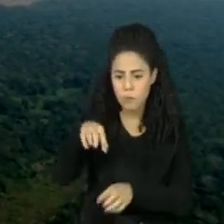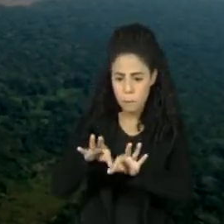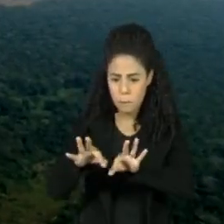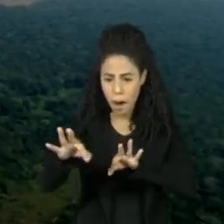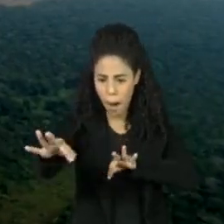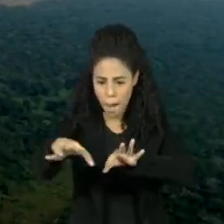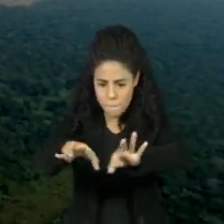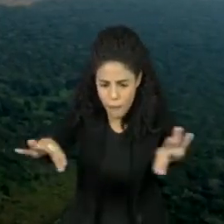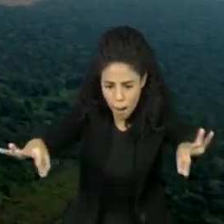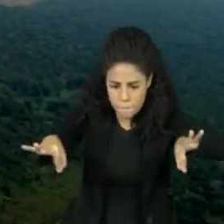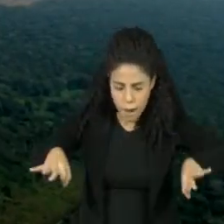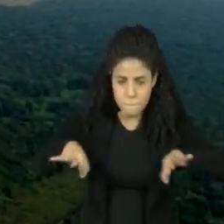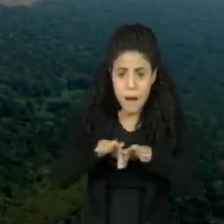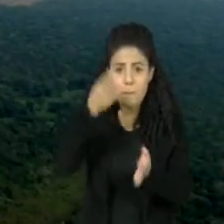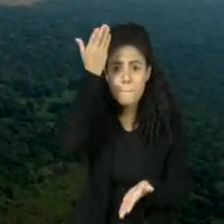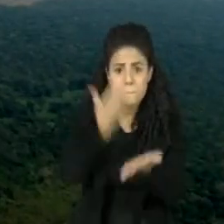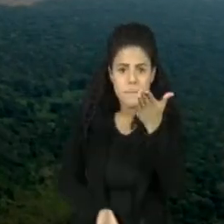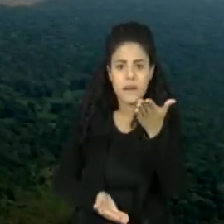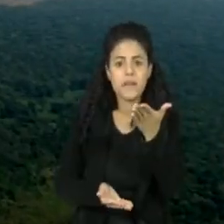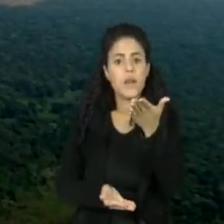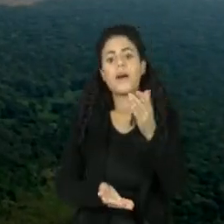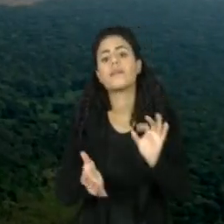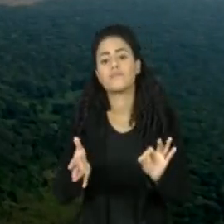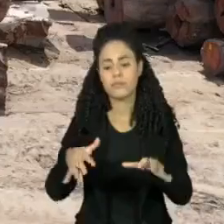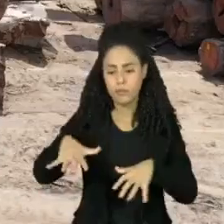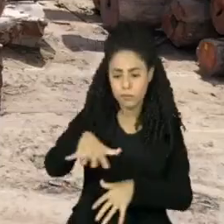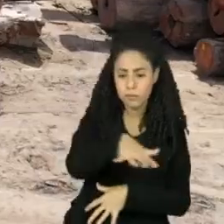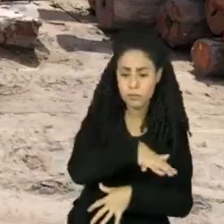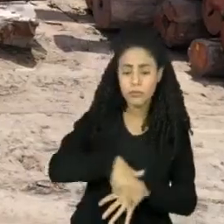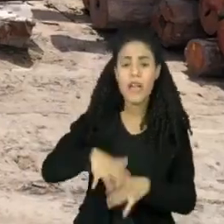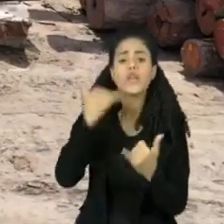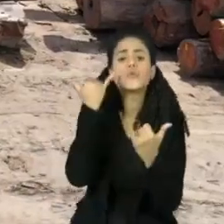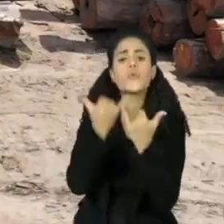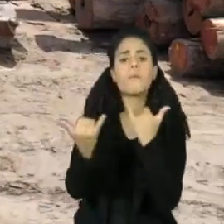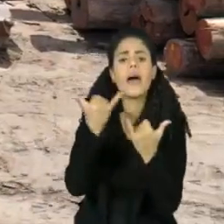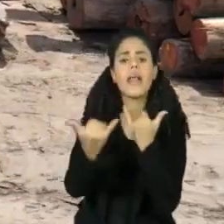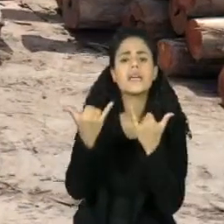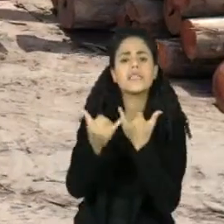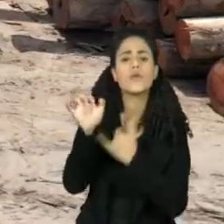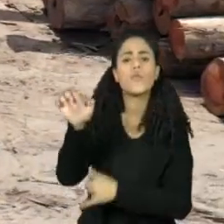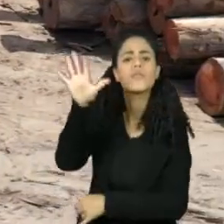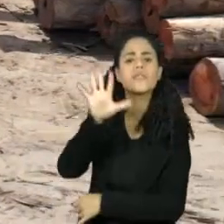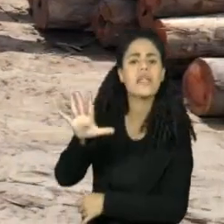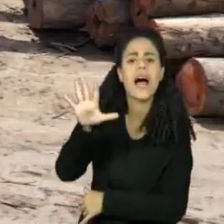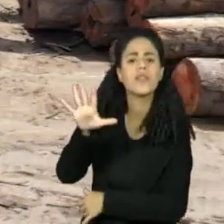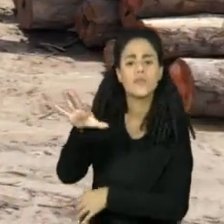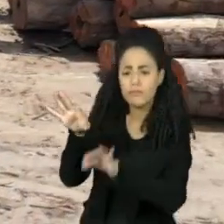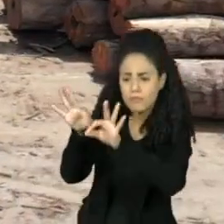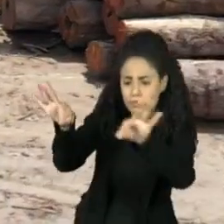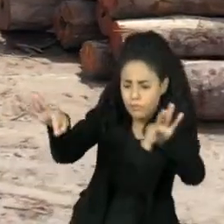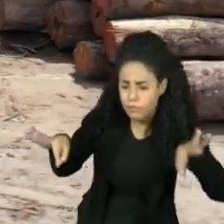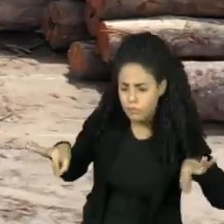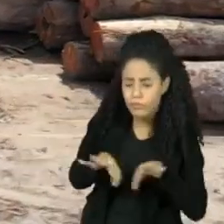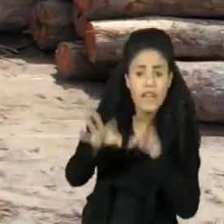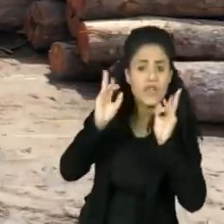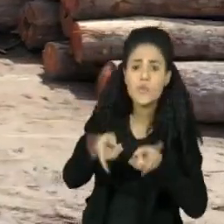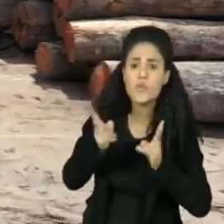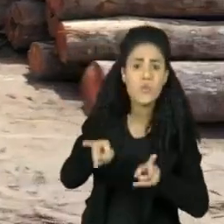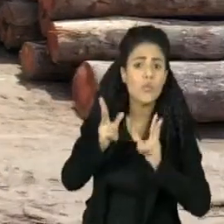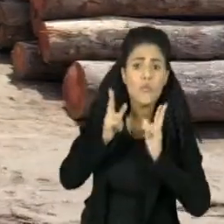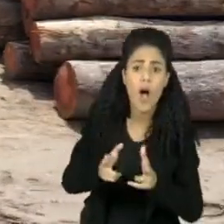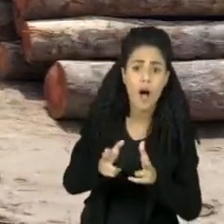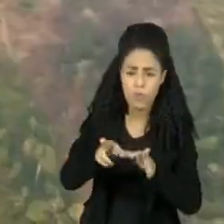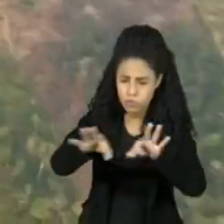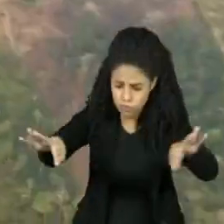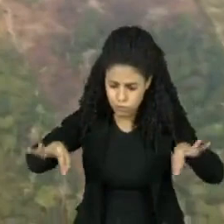perdidos, uma área do tamanho do estado do Rio de Janeiro. E dos quase 70 mil alertas de derrubadas de árvores analisados